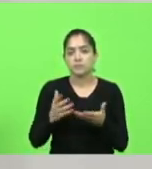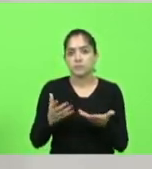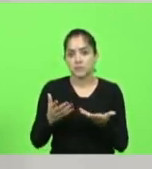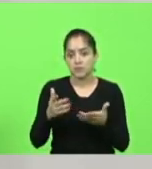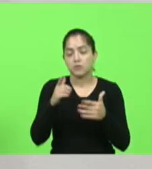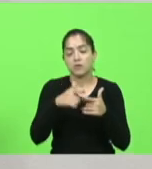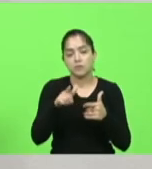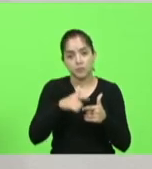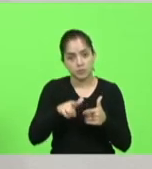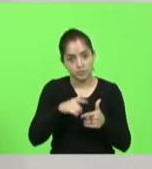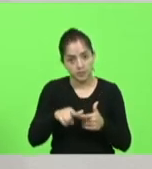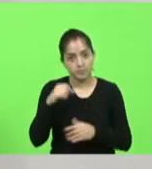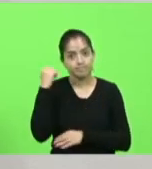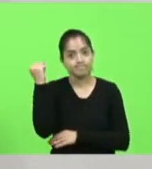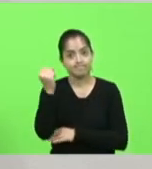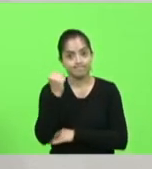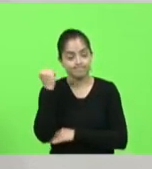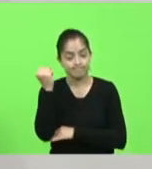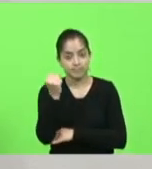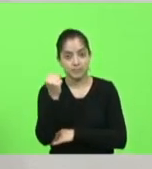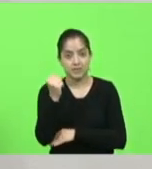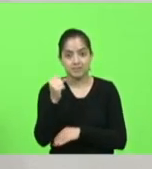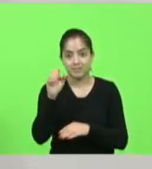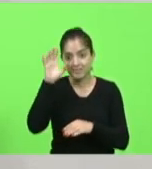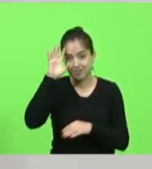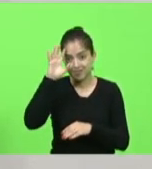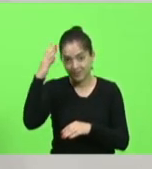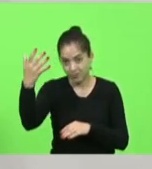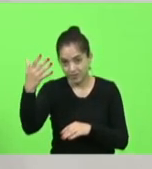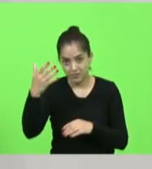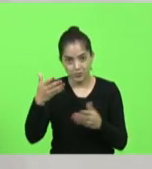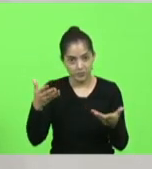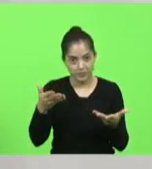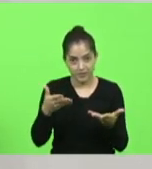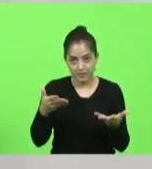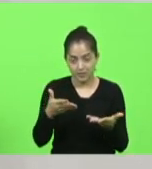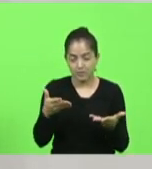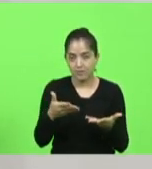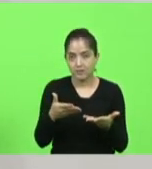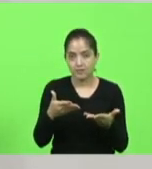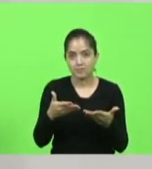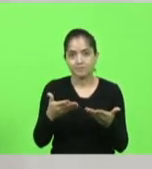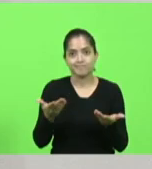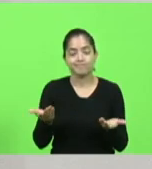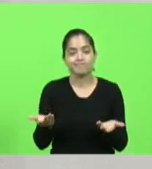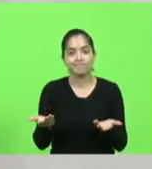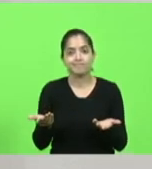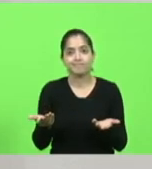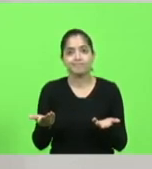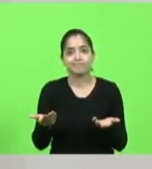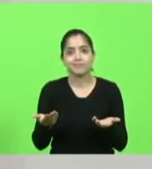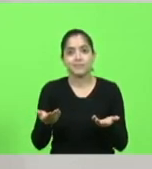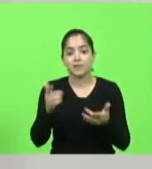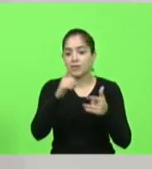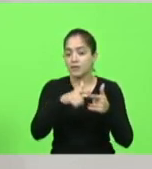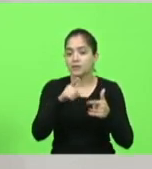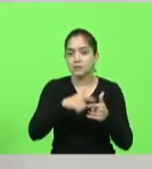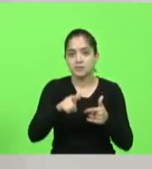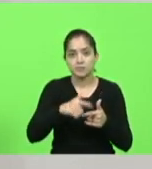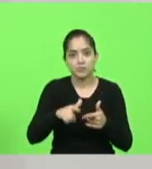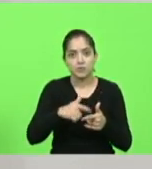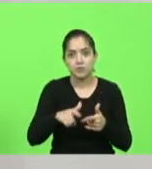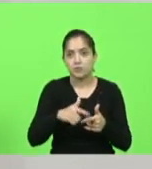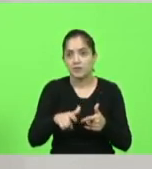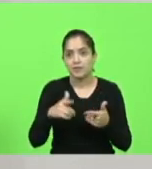problema muito grave, porque se não resolvermos nessas conversas lá, vem esse problema para